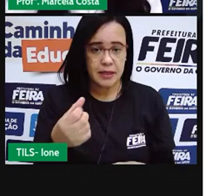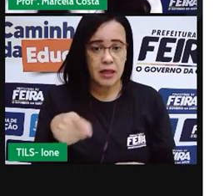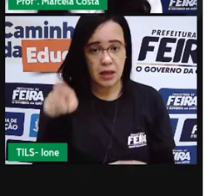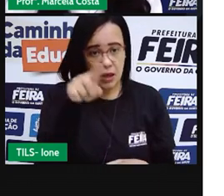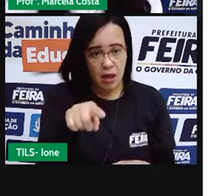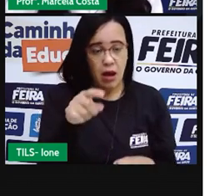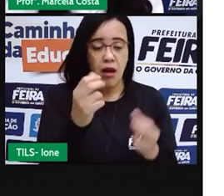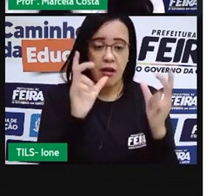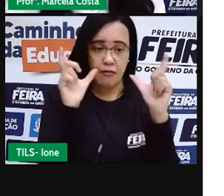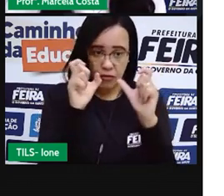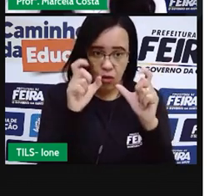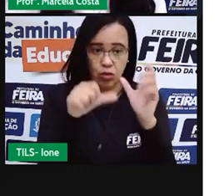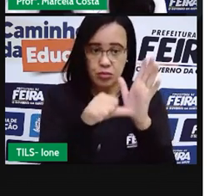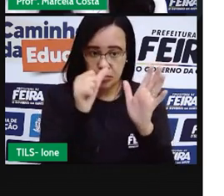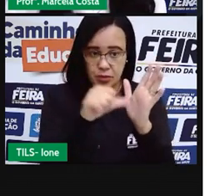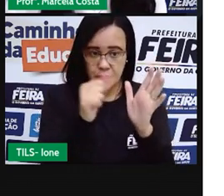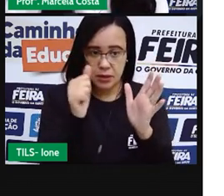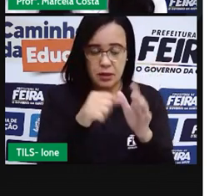torres,